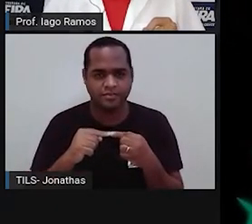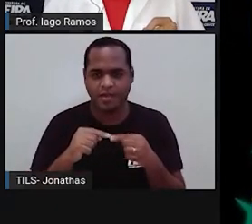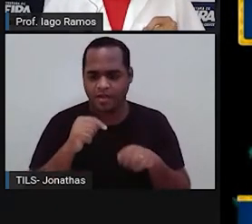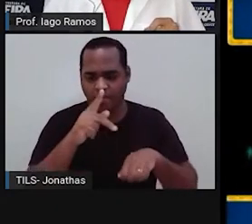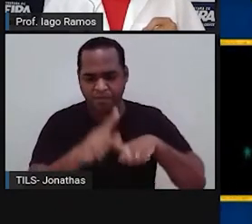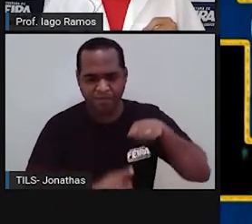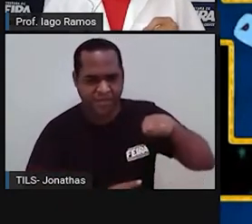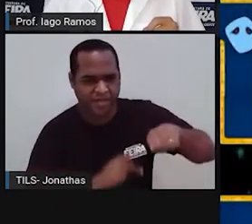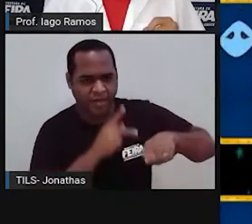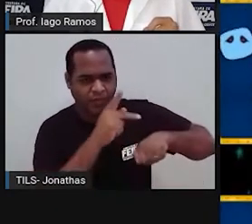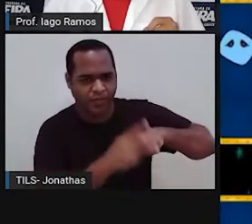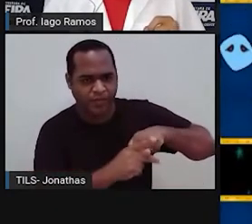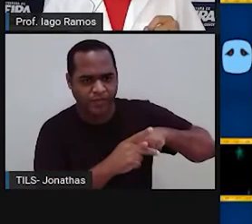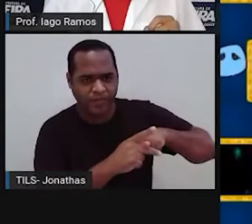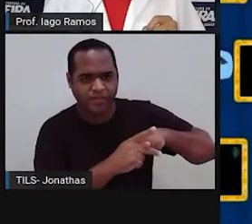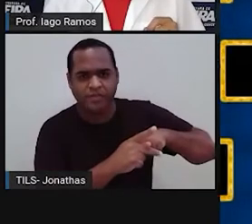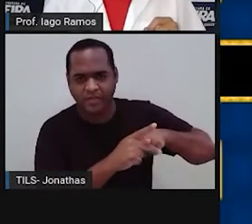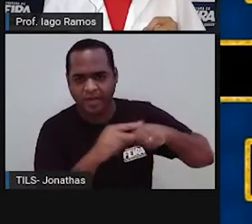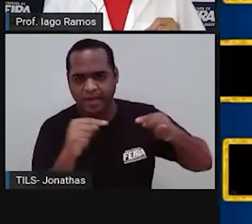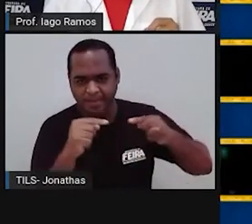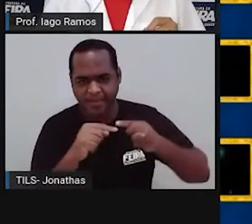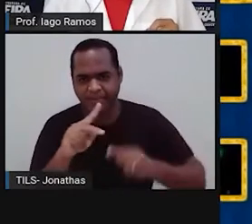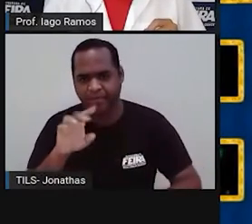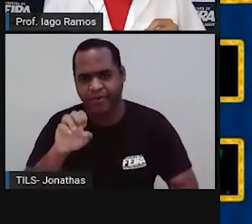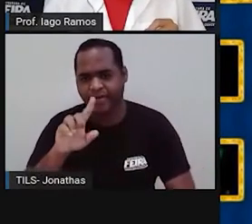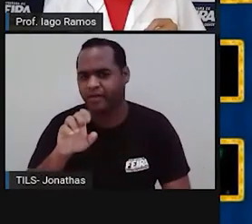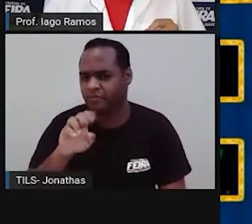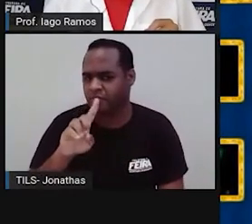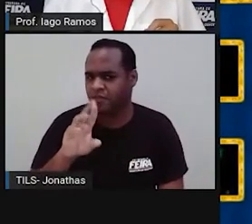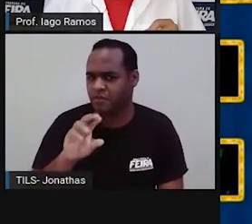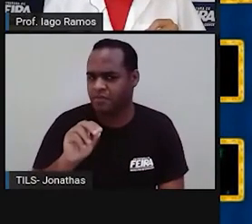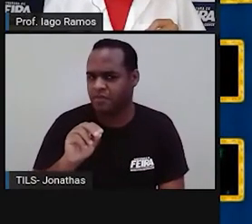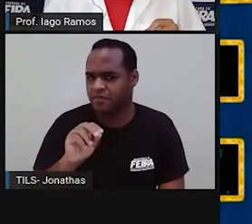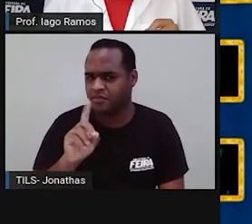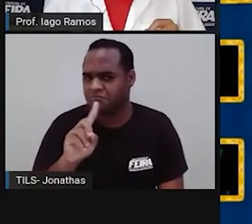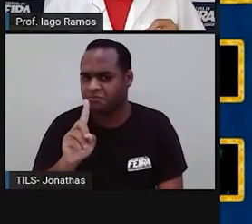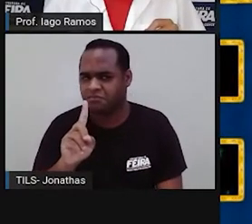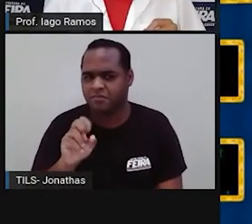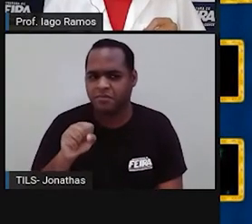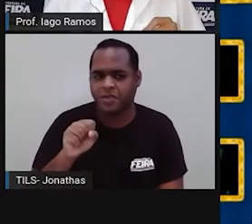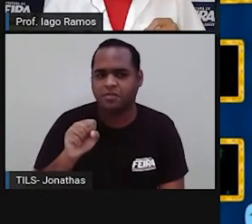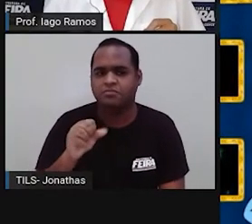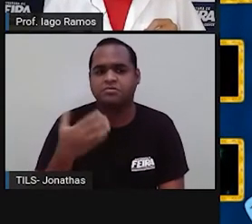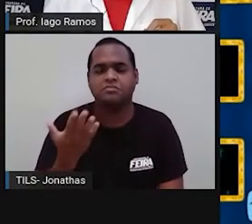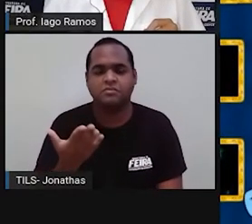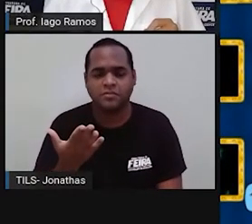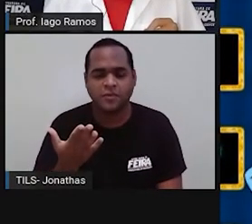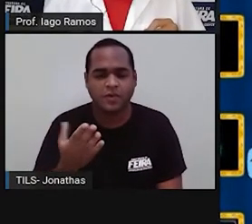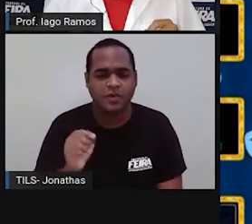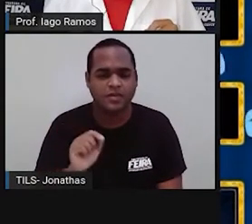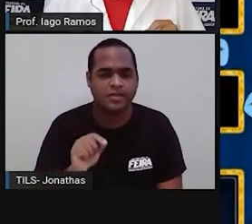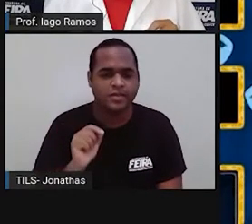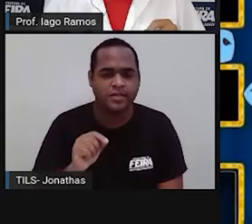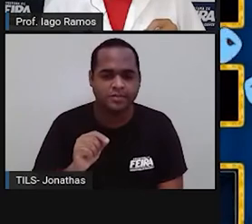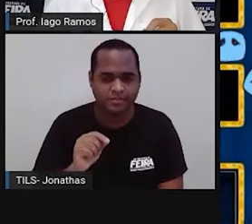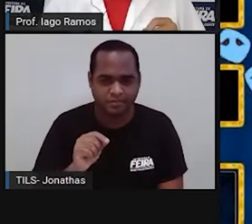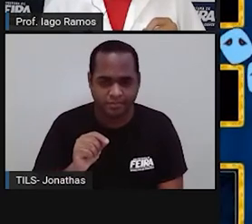Um pneu é um poliedro? Sim ou não? O a gente tem mais aqui?